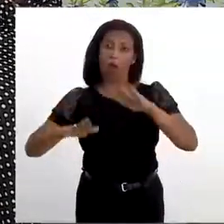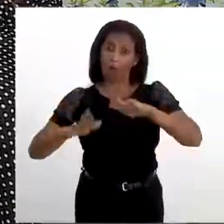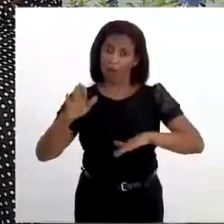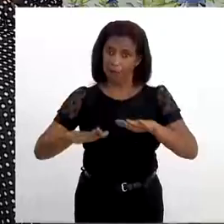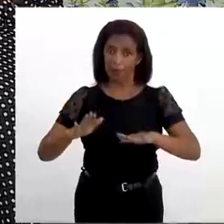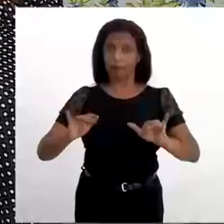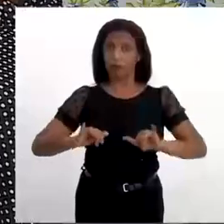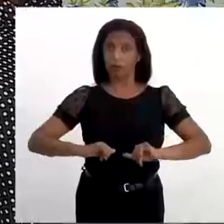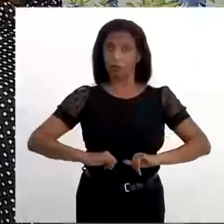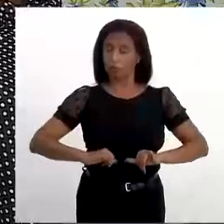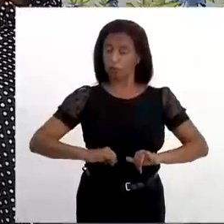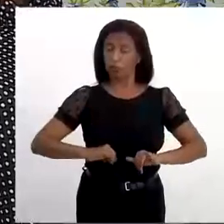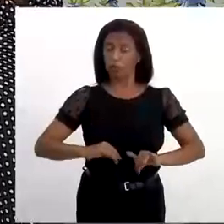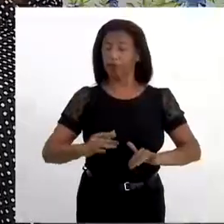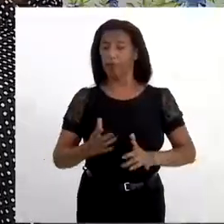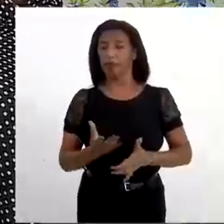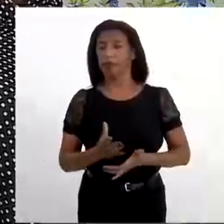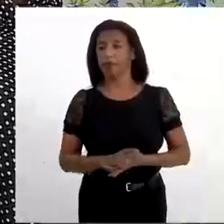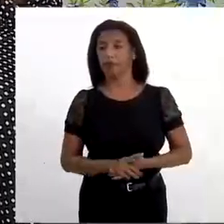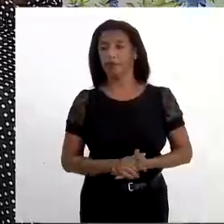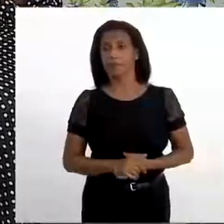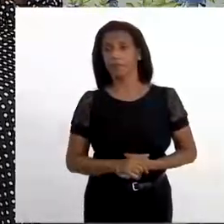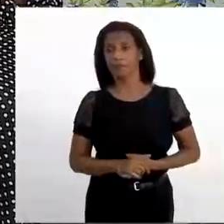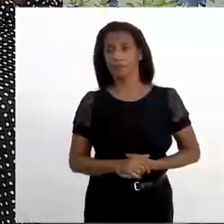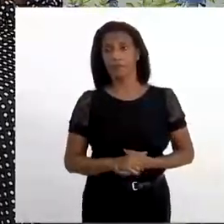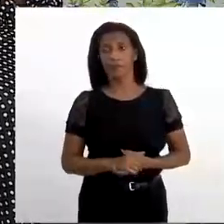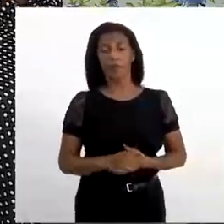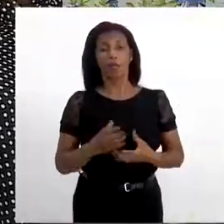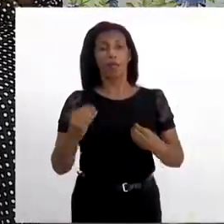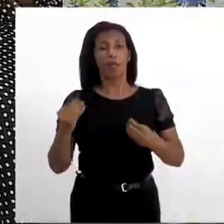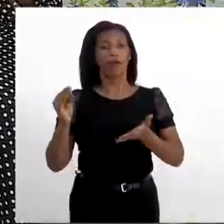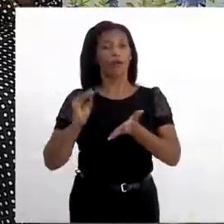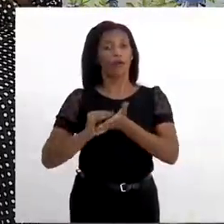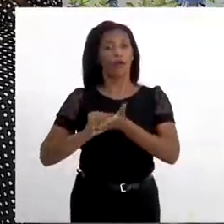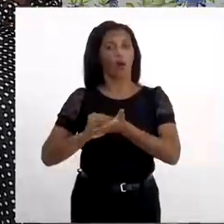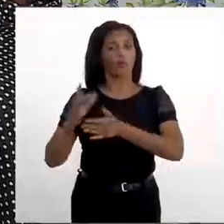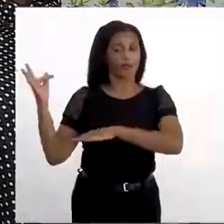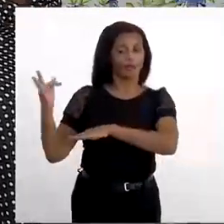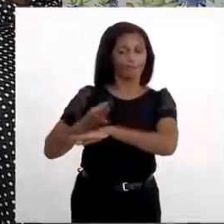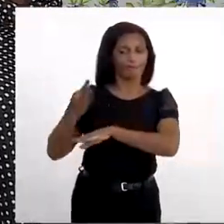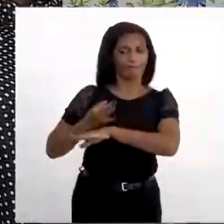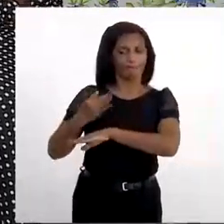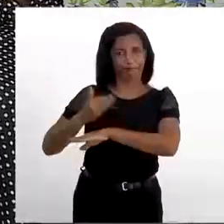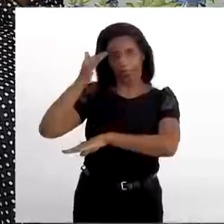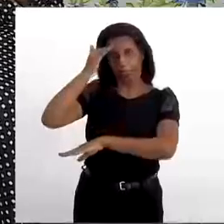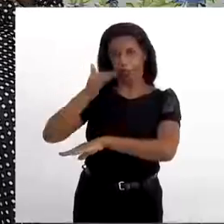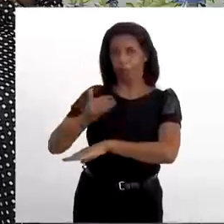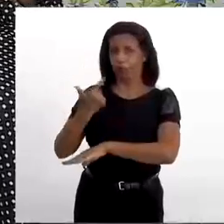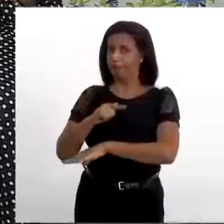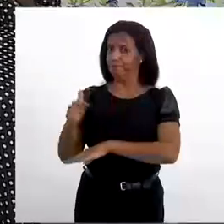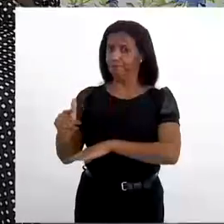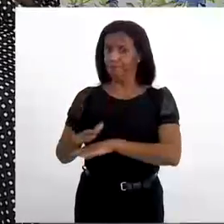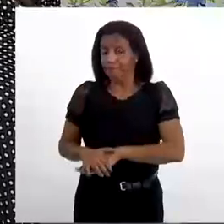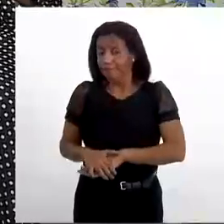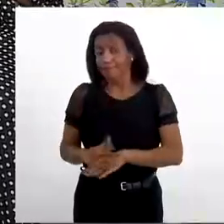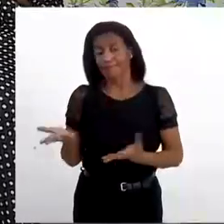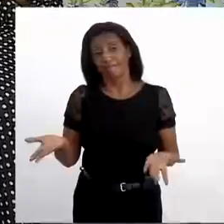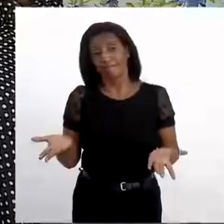Apesar de sofrer muita intolerância, muito viripê,